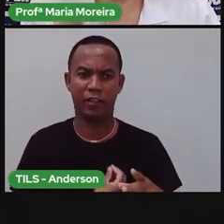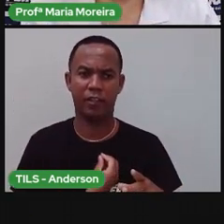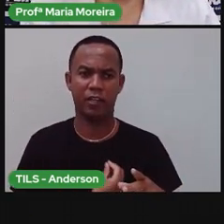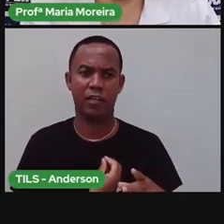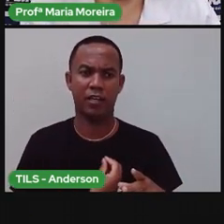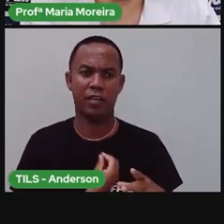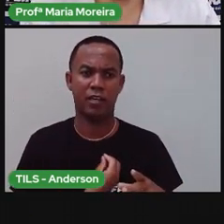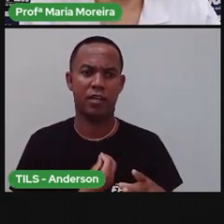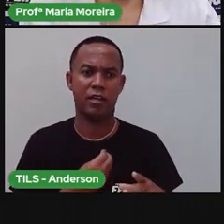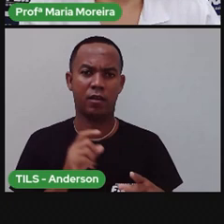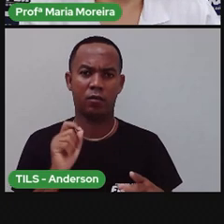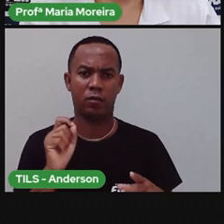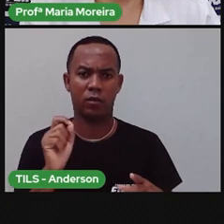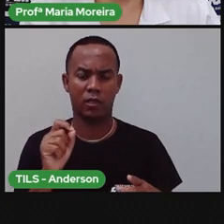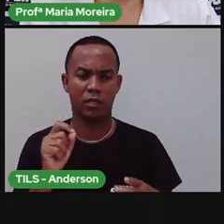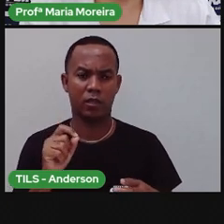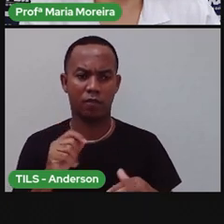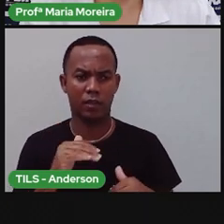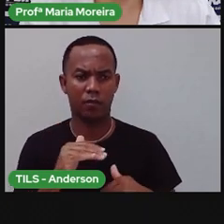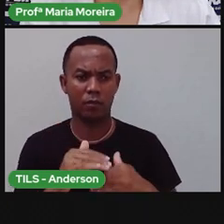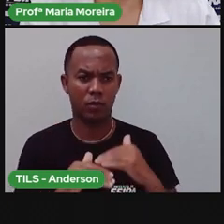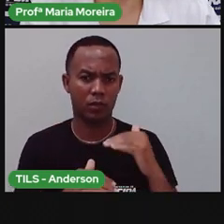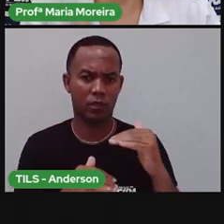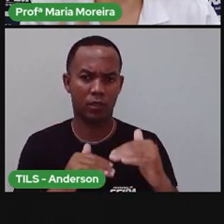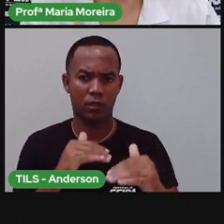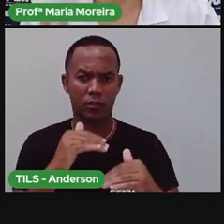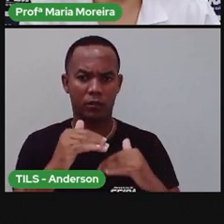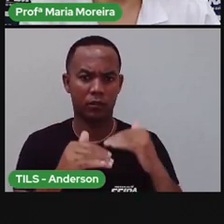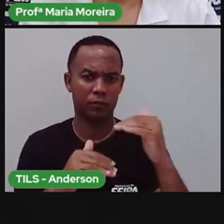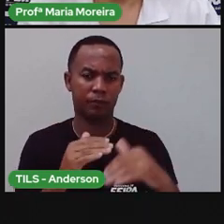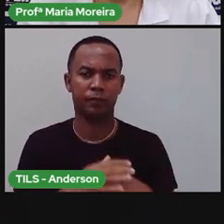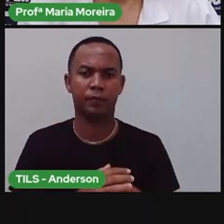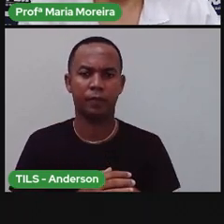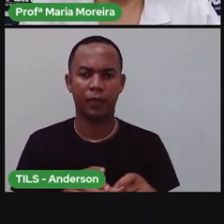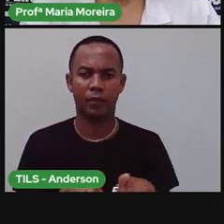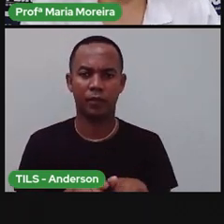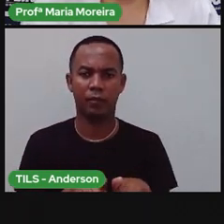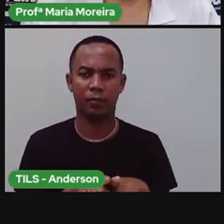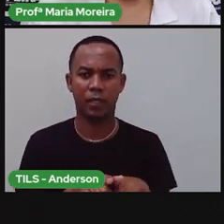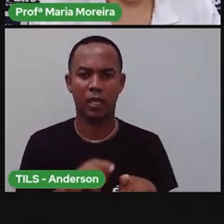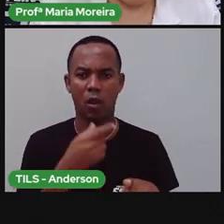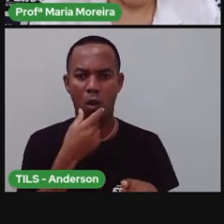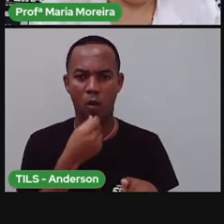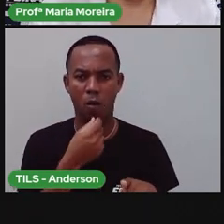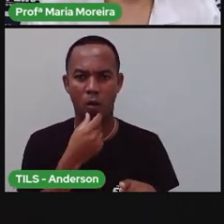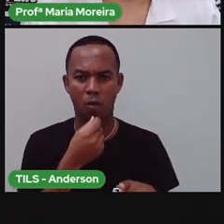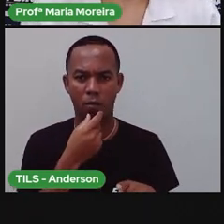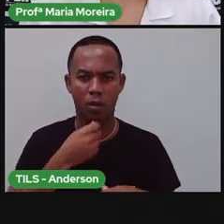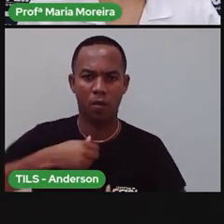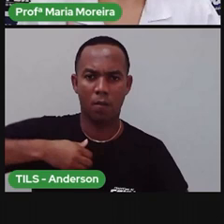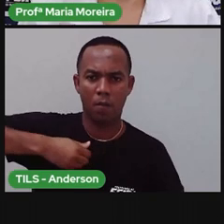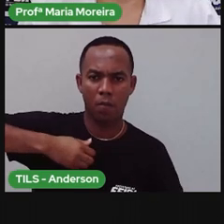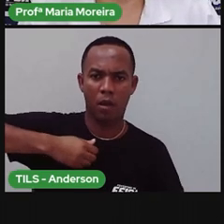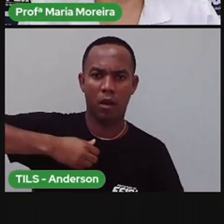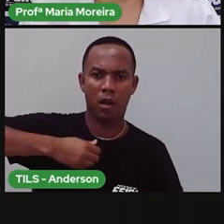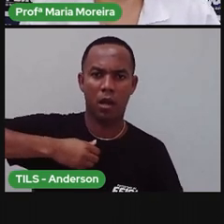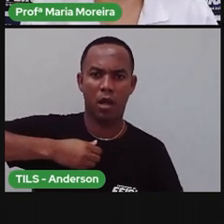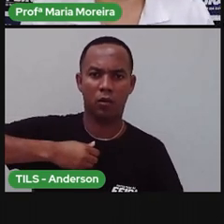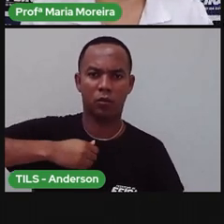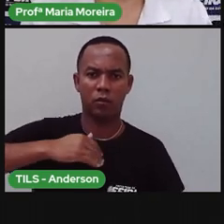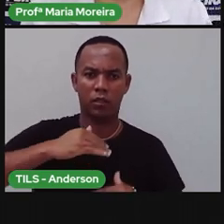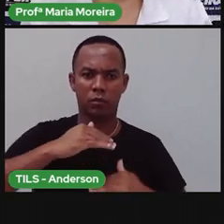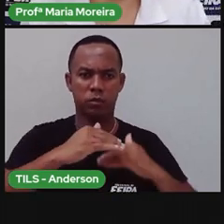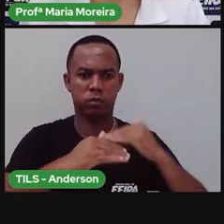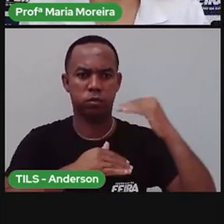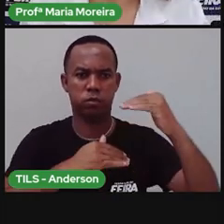desculpa, educacional de vocês. Vocês irão aprender que o homem, ele descende do macaco. E aí, ele vai evoluindo.